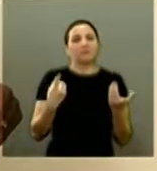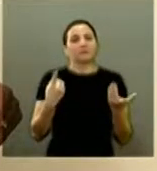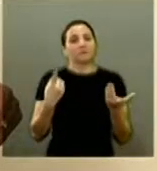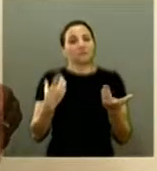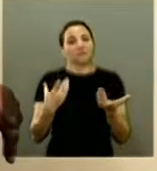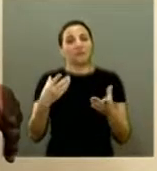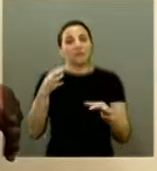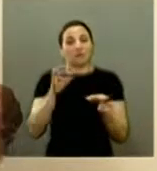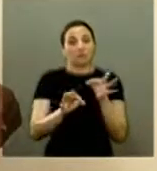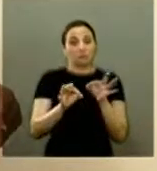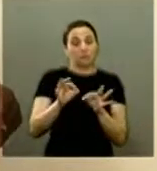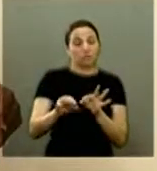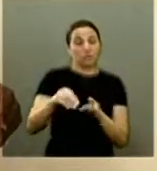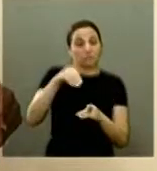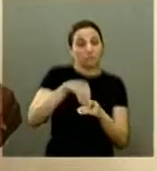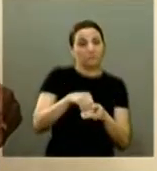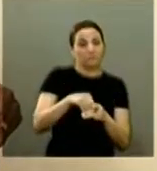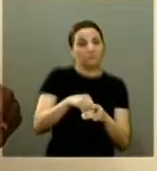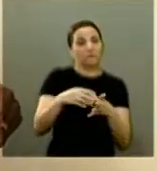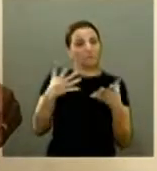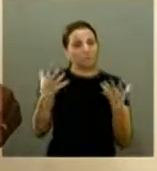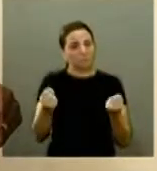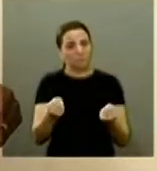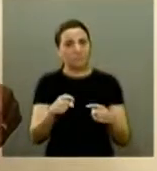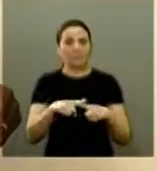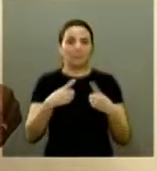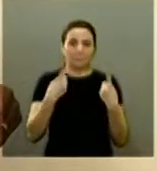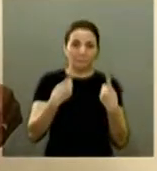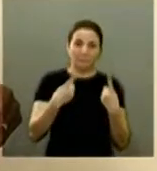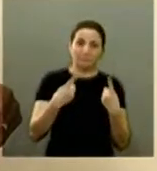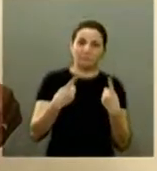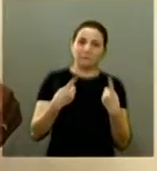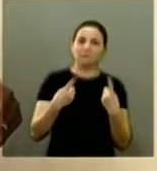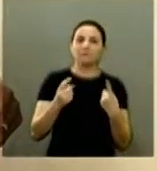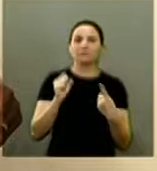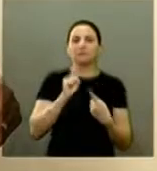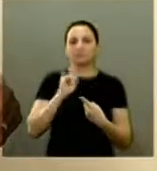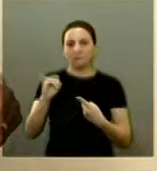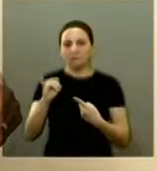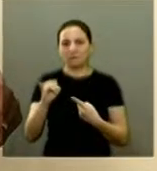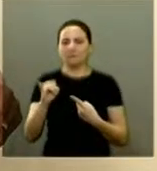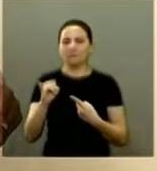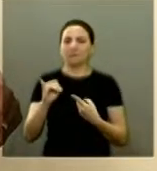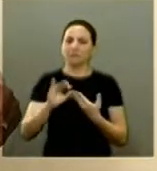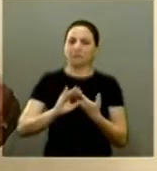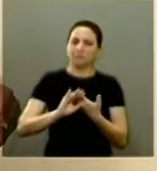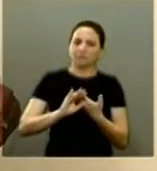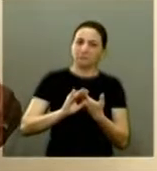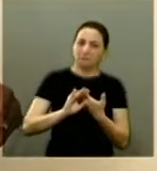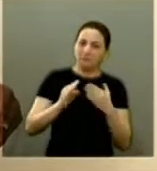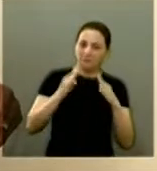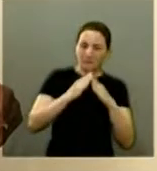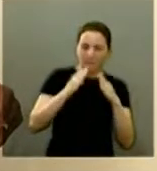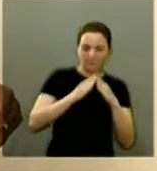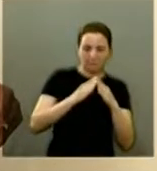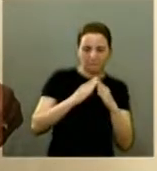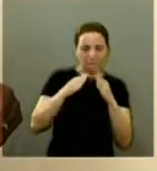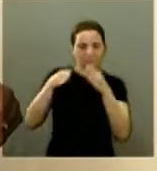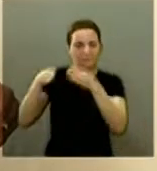justiça eleitoral permite que você faça isso porém a partir do momento que você se desloca da sua casa